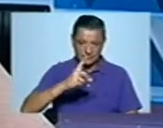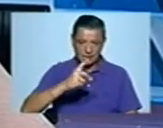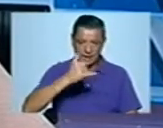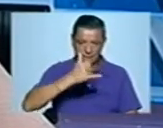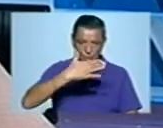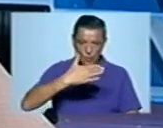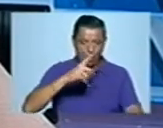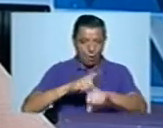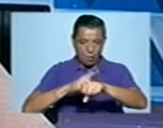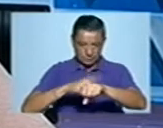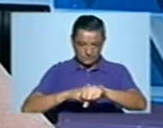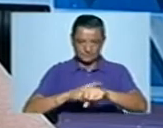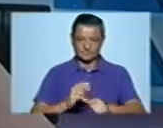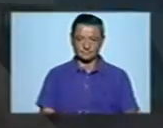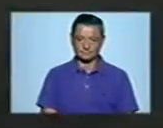das 21 horas.